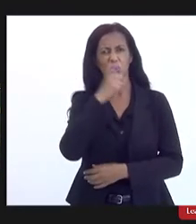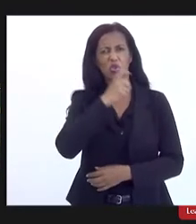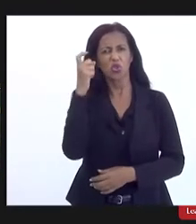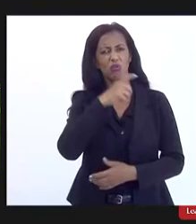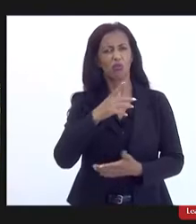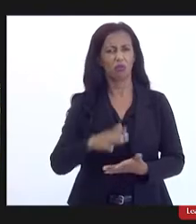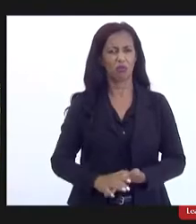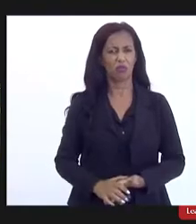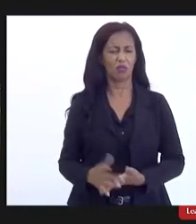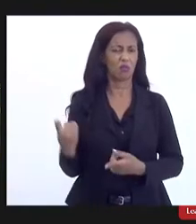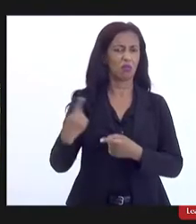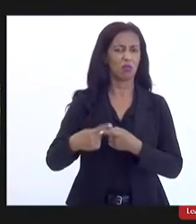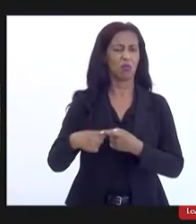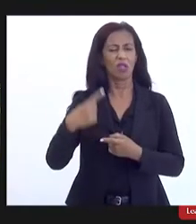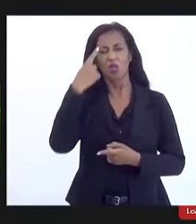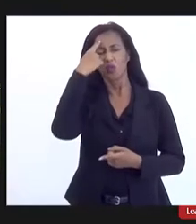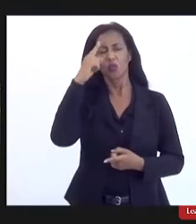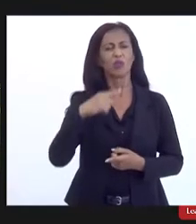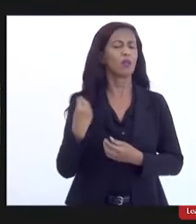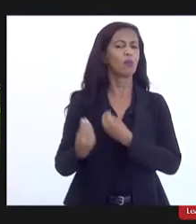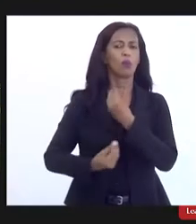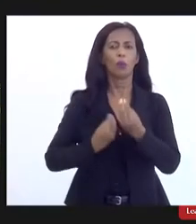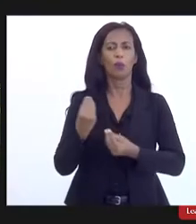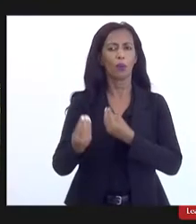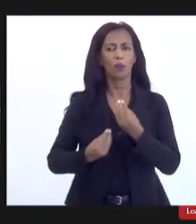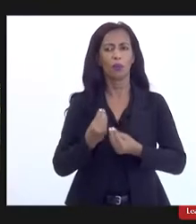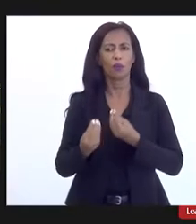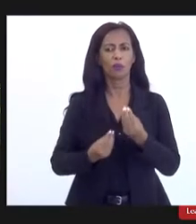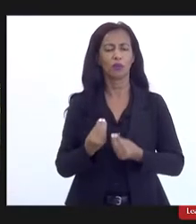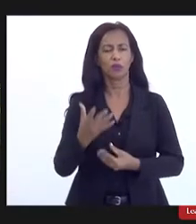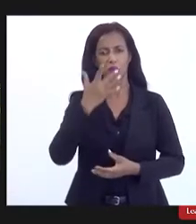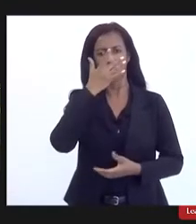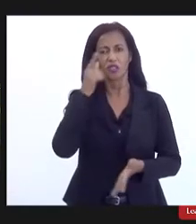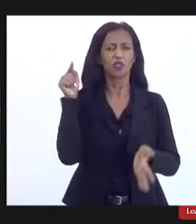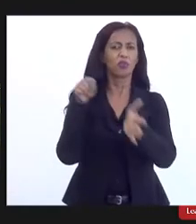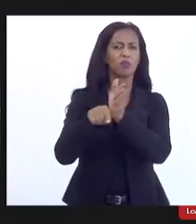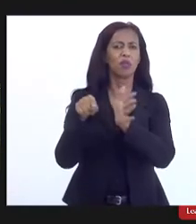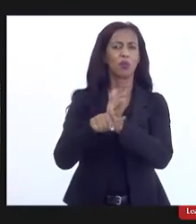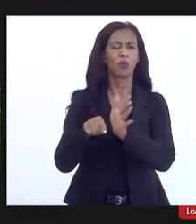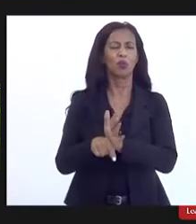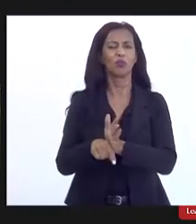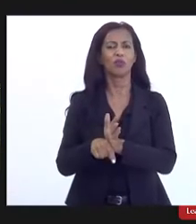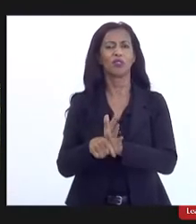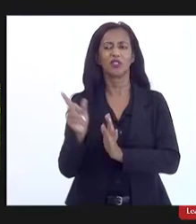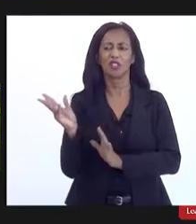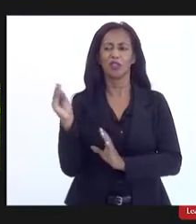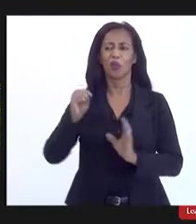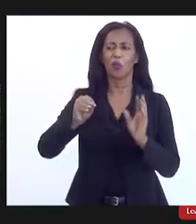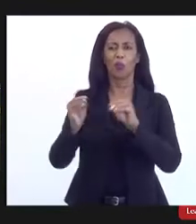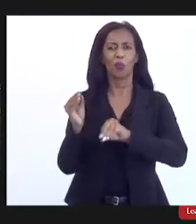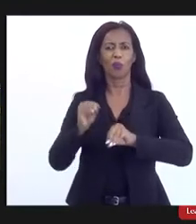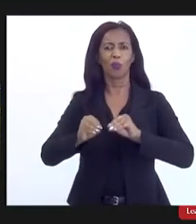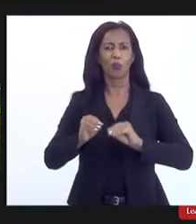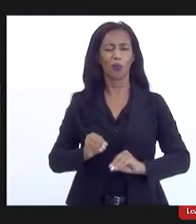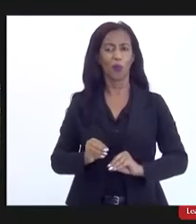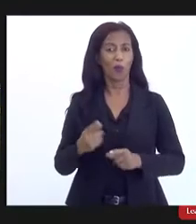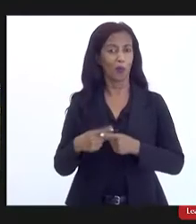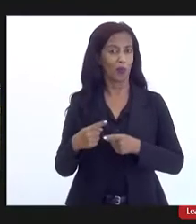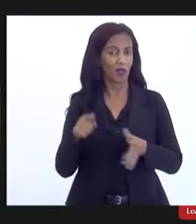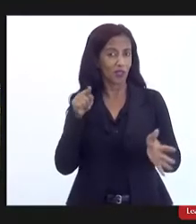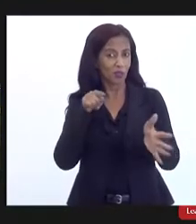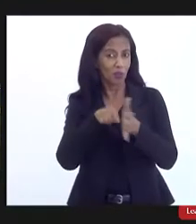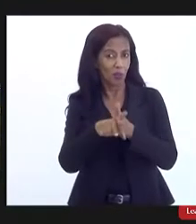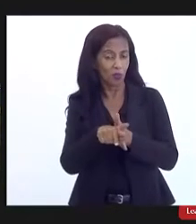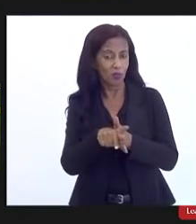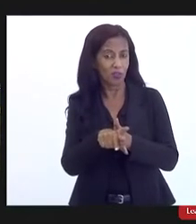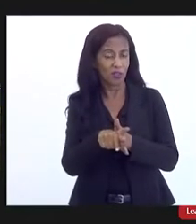porque a gente não sabe como as perguntas que eles vão colocar no ar porque as perguntas têm que